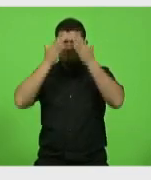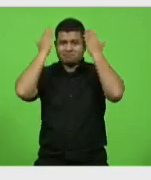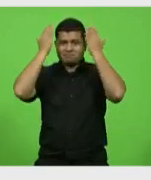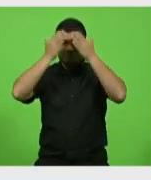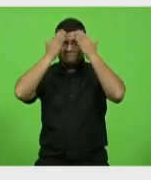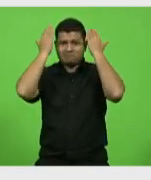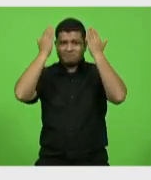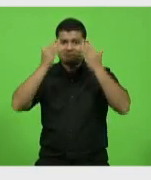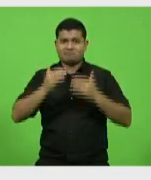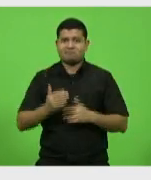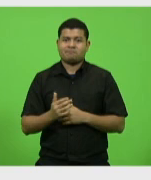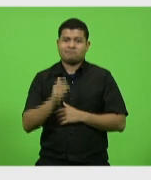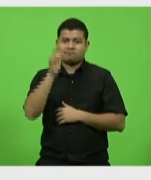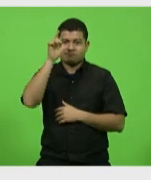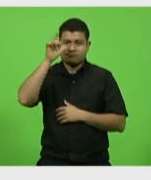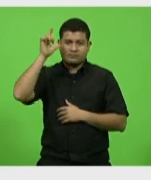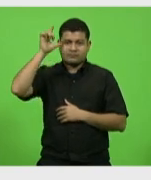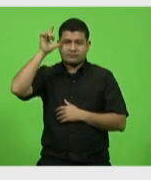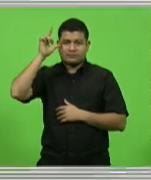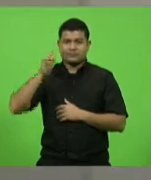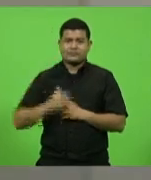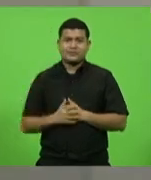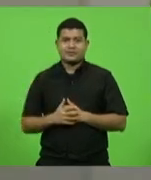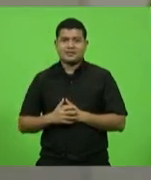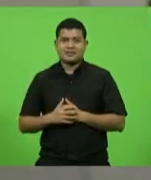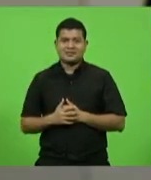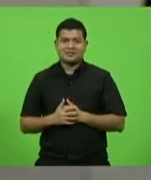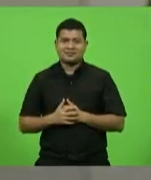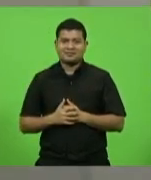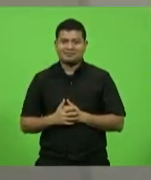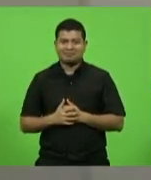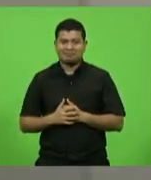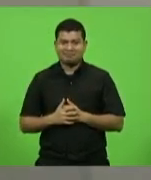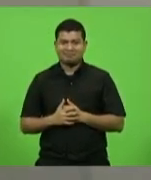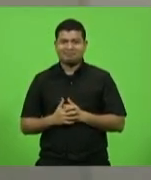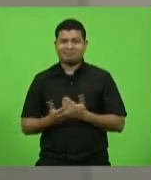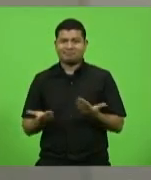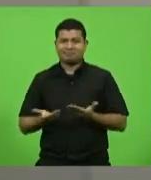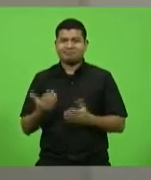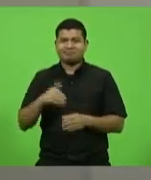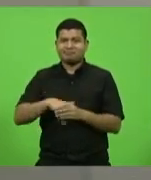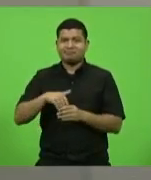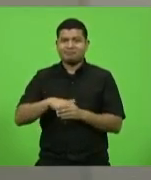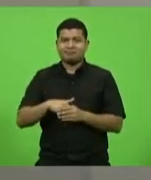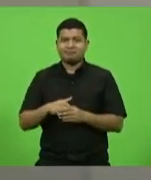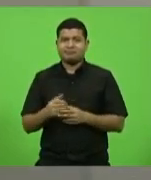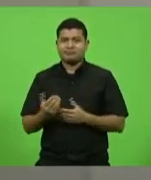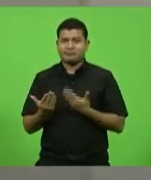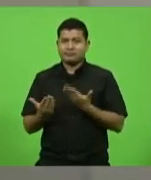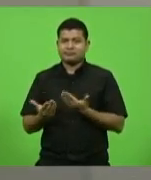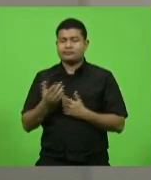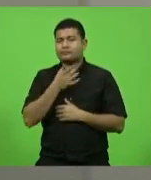Schaefer e no deputado Laércio Schuster. Como vota o deputado Valdir Cobalquini?